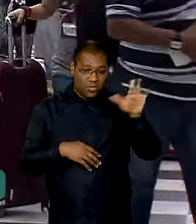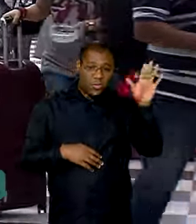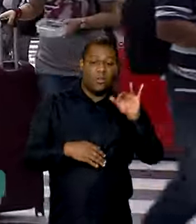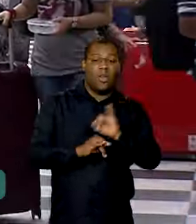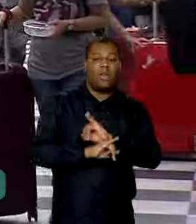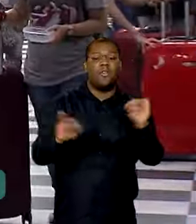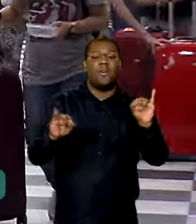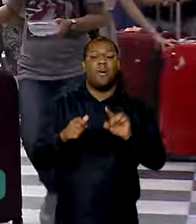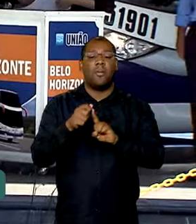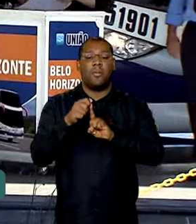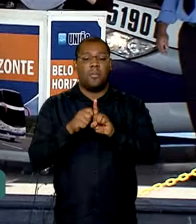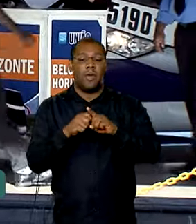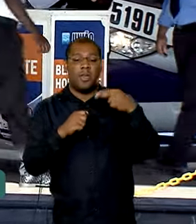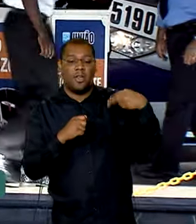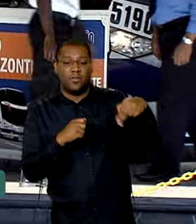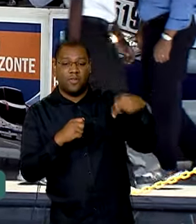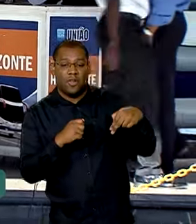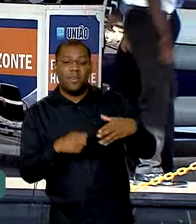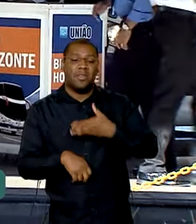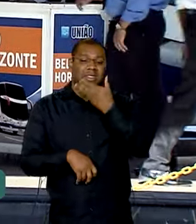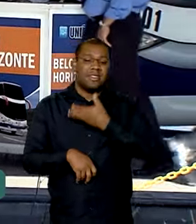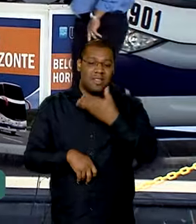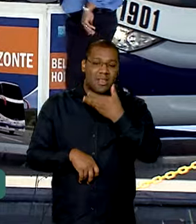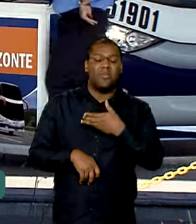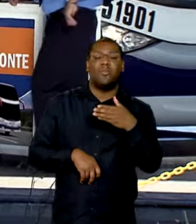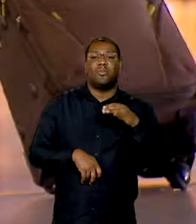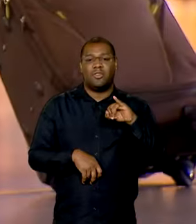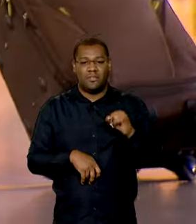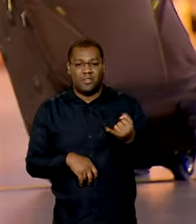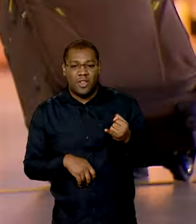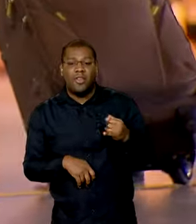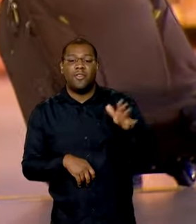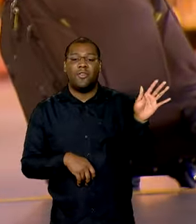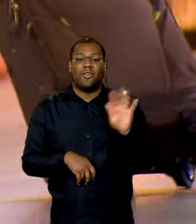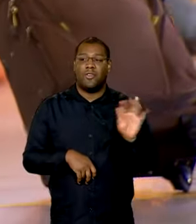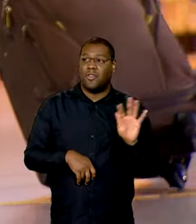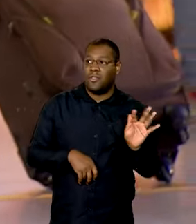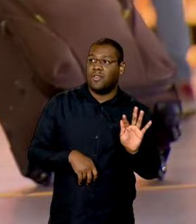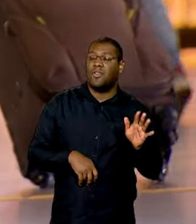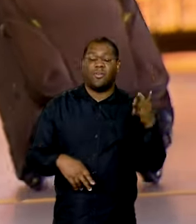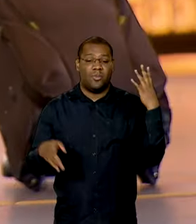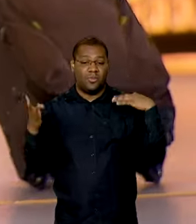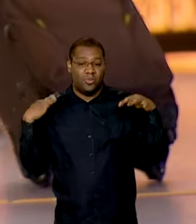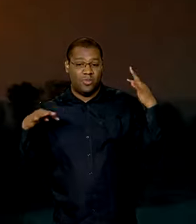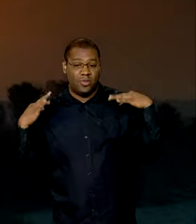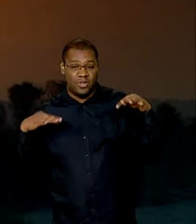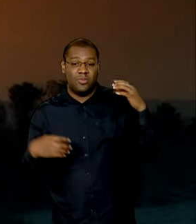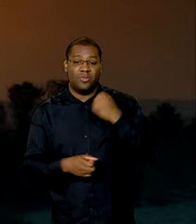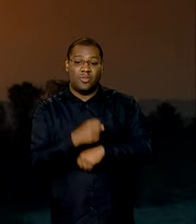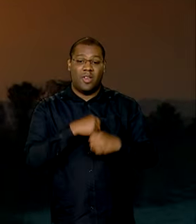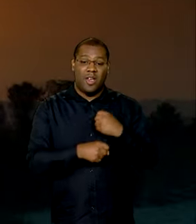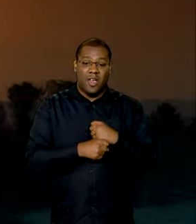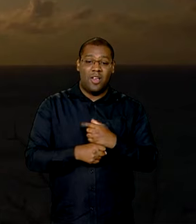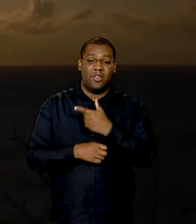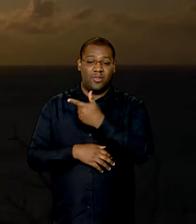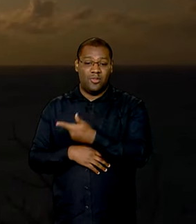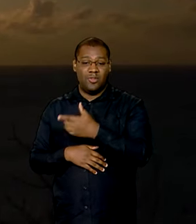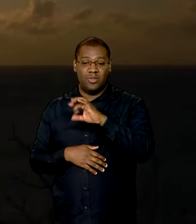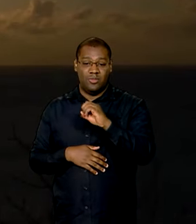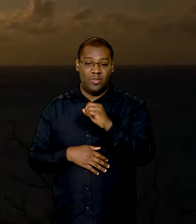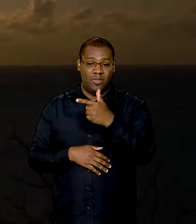Novembro e dezembro, janeiro e fevereiro, a alta temporada do turismo de 2023 e